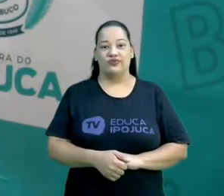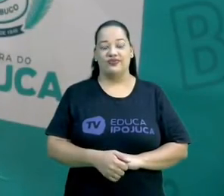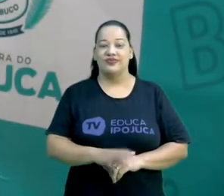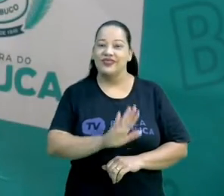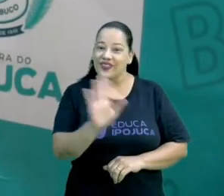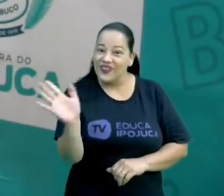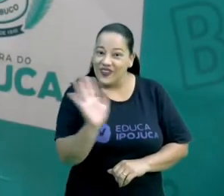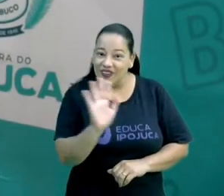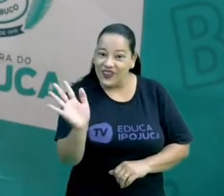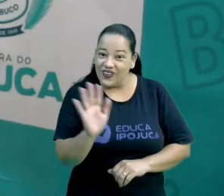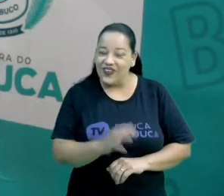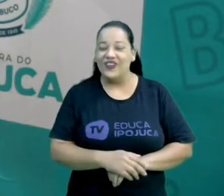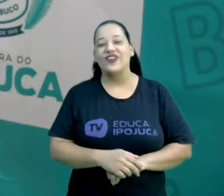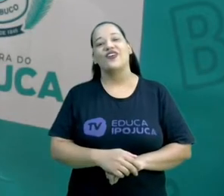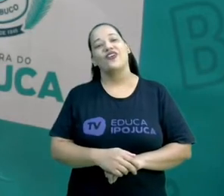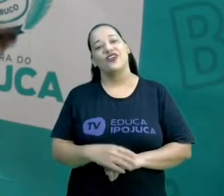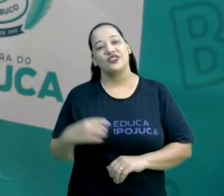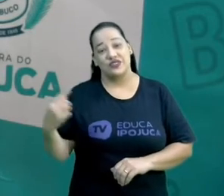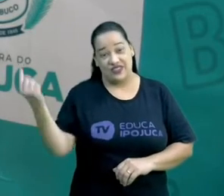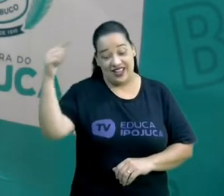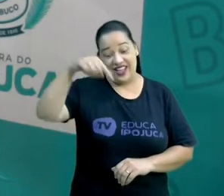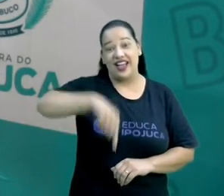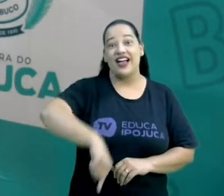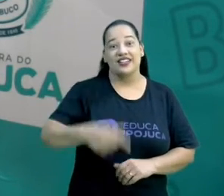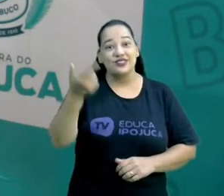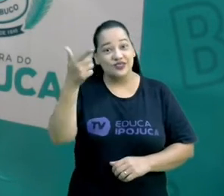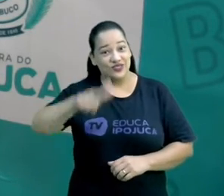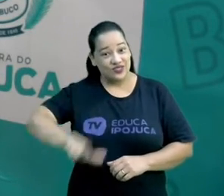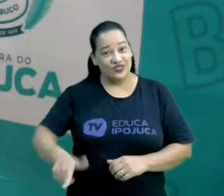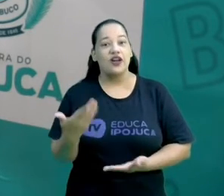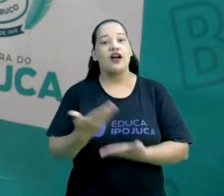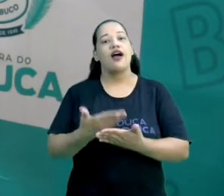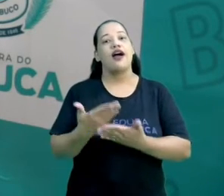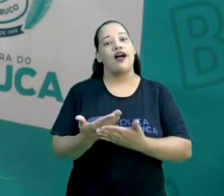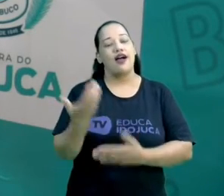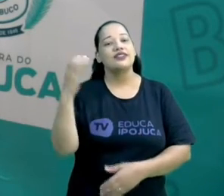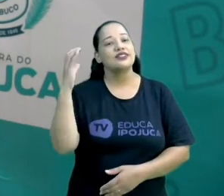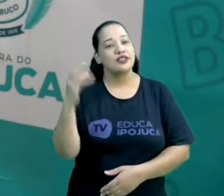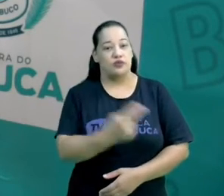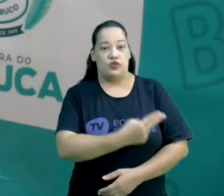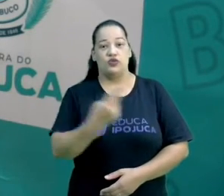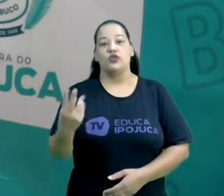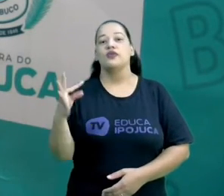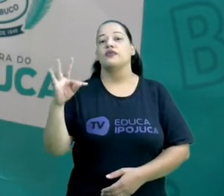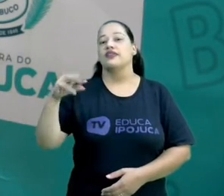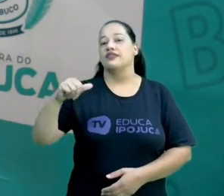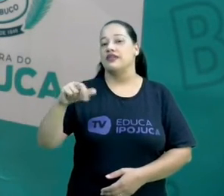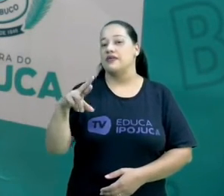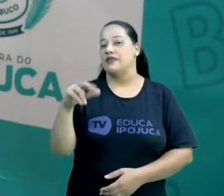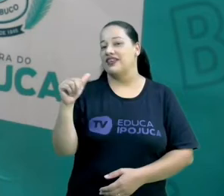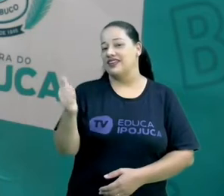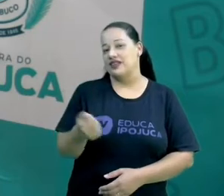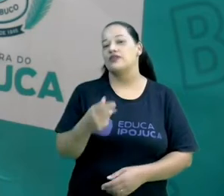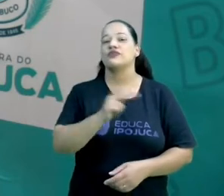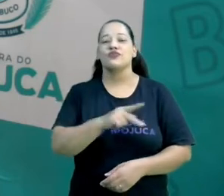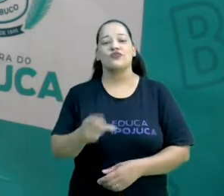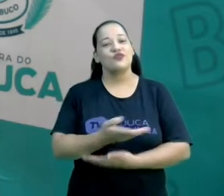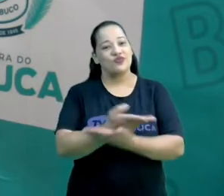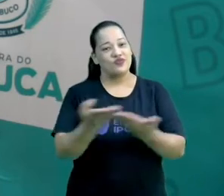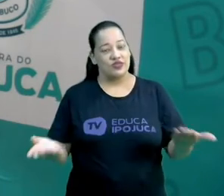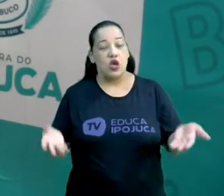Oi gente, estamos aqui para mais uma aula de ciência. Meu nome é Tamara Cabral, professora de vocês, certo?